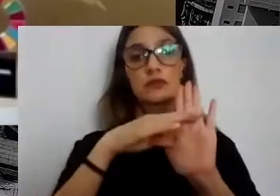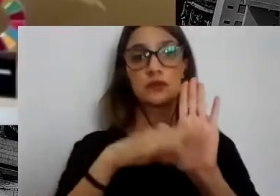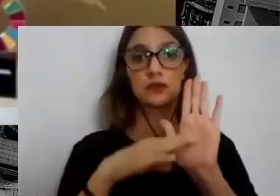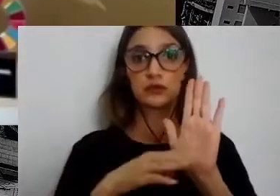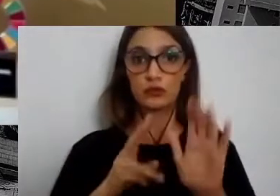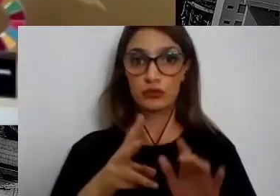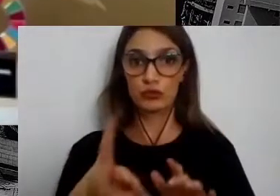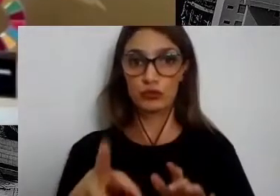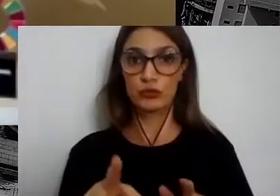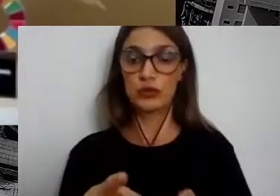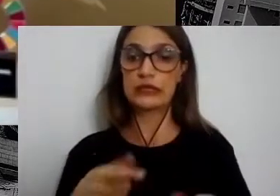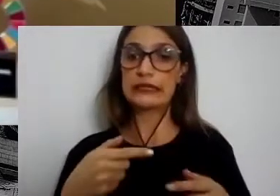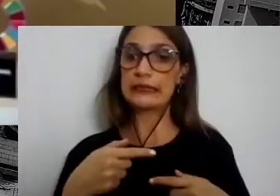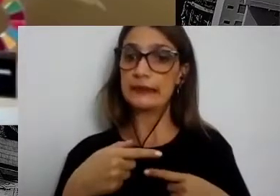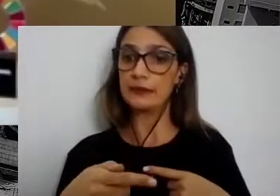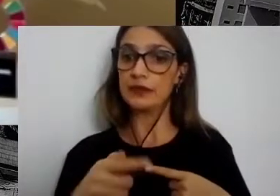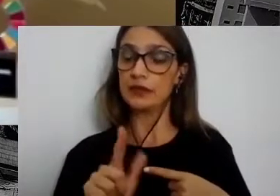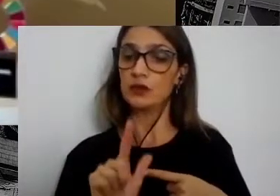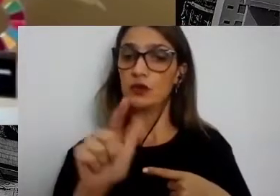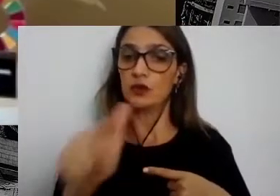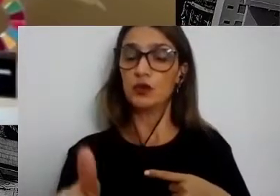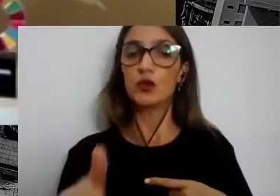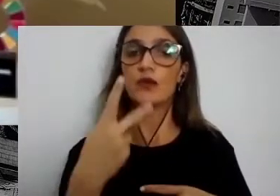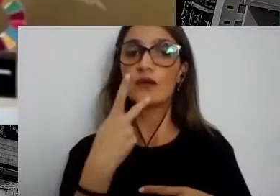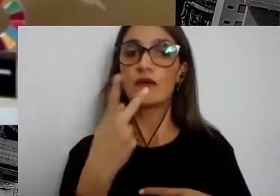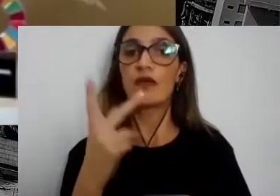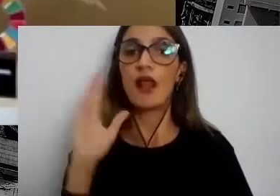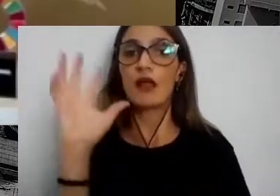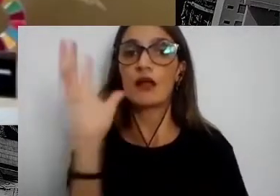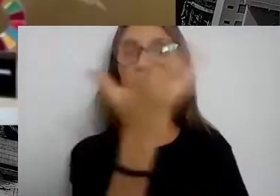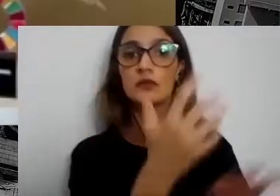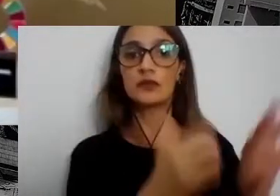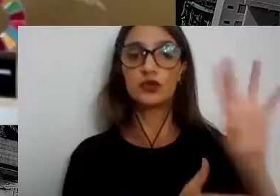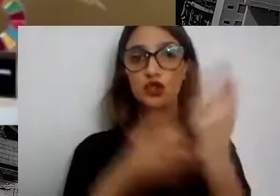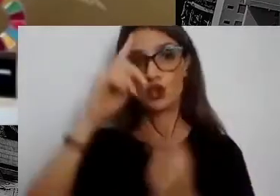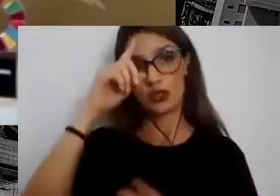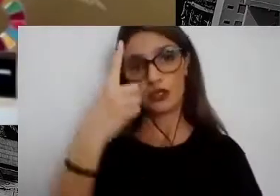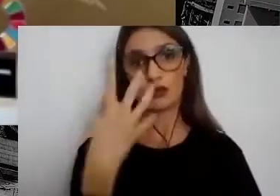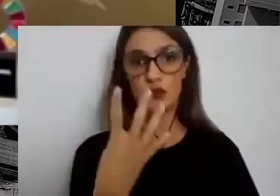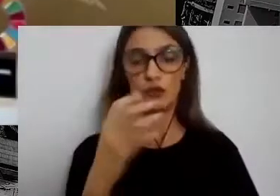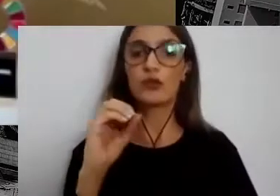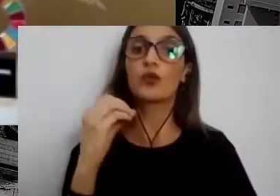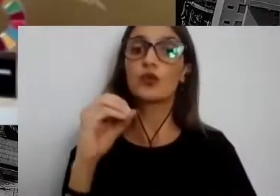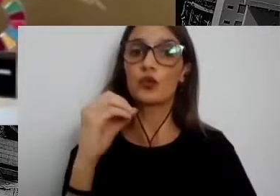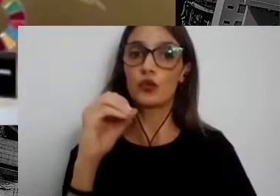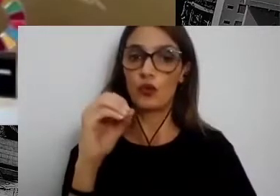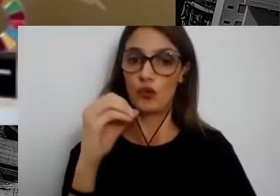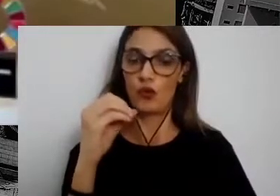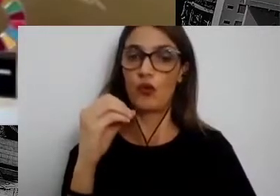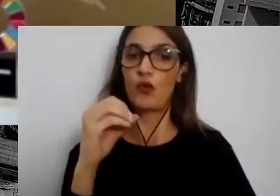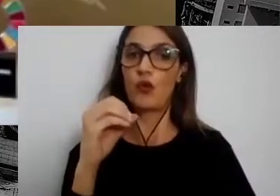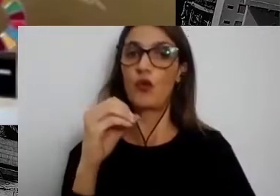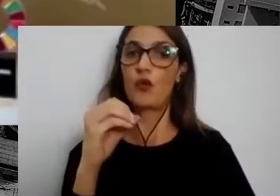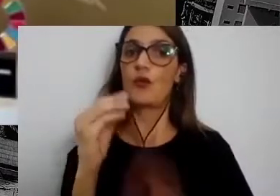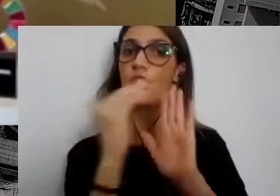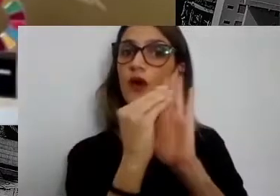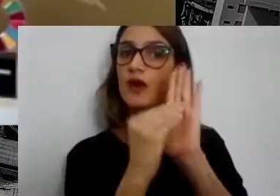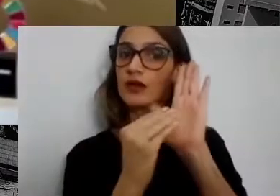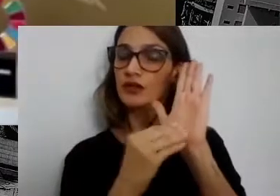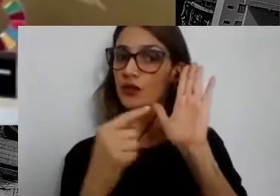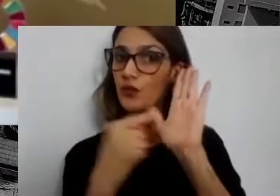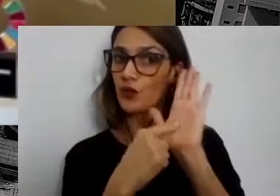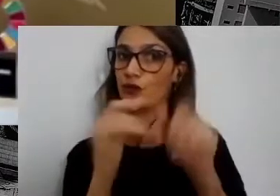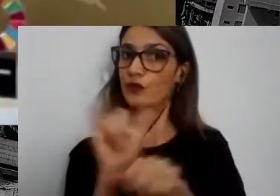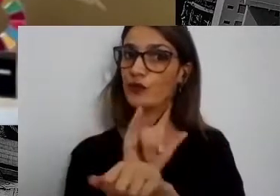falando sobre meio ambiente. Vai ser no dia 14 de outubro, então já ativa lá o sininho aí do YouTube para